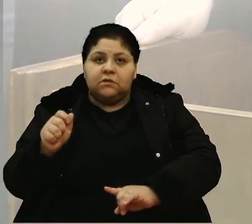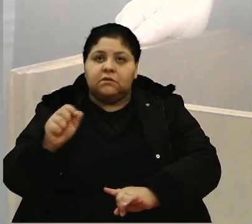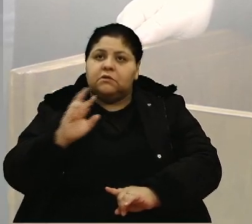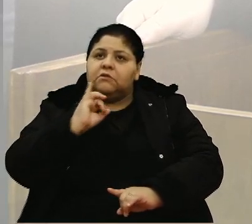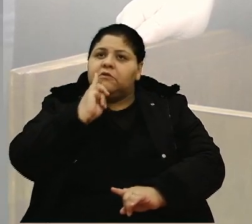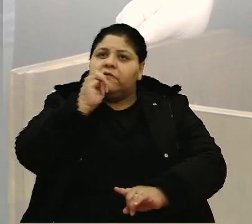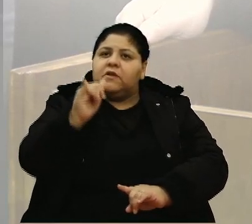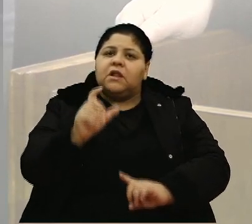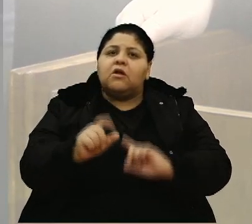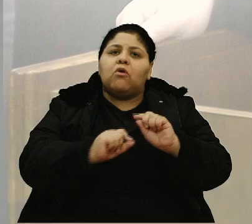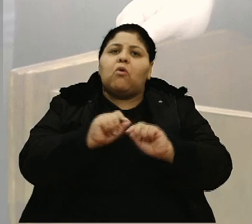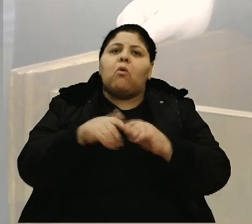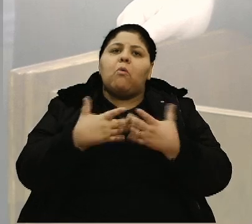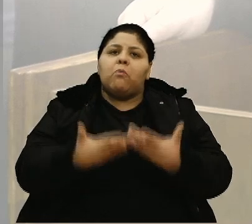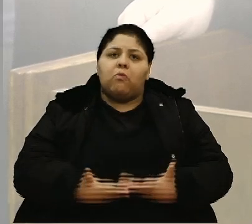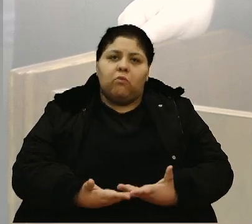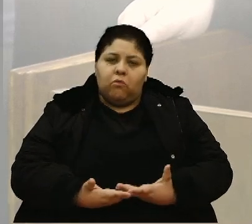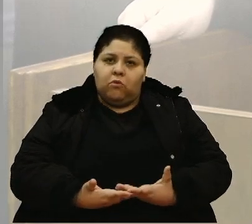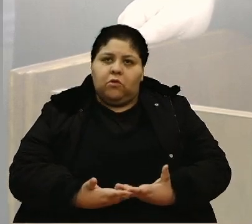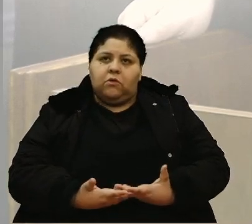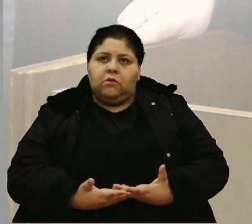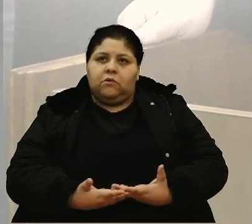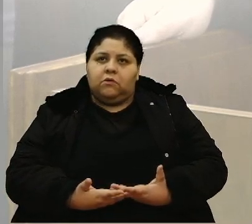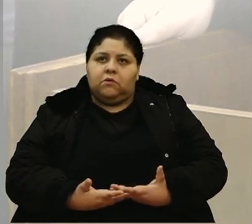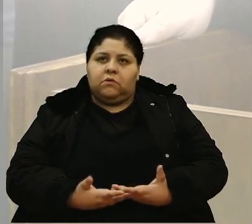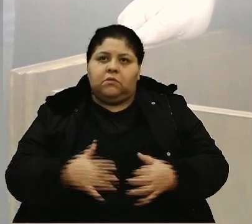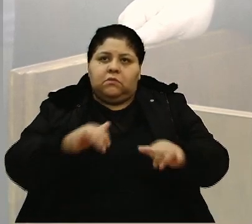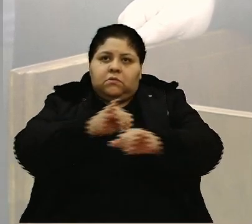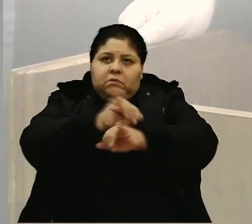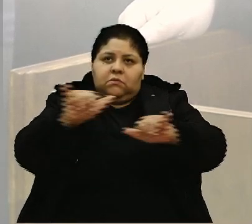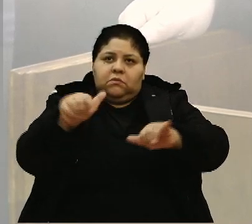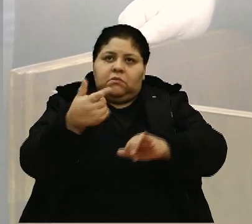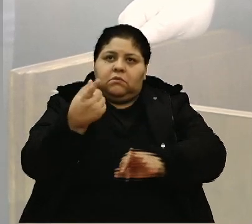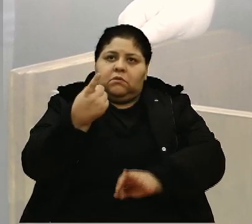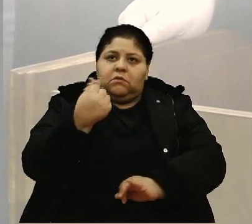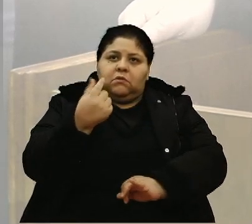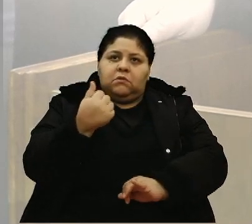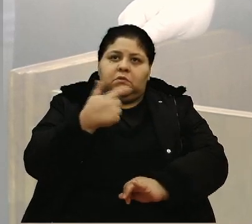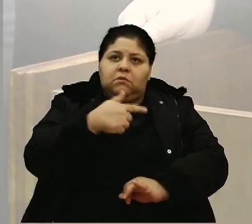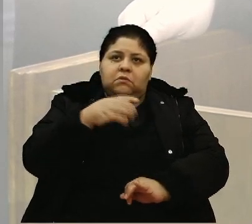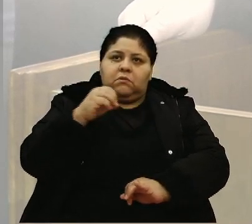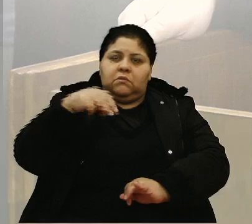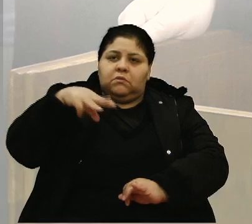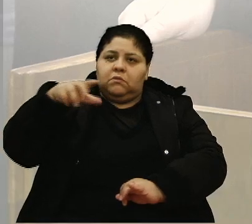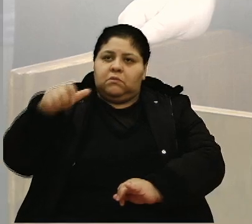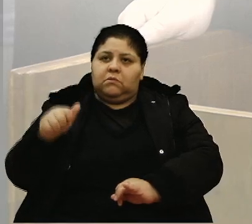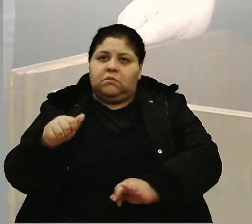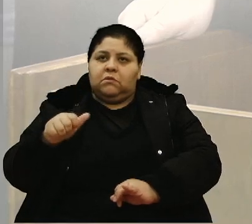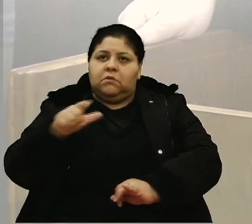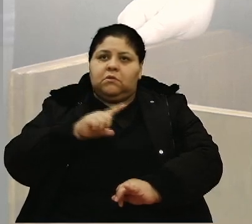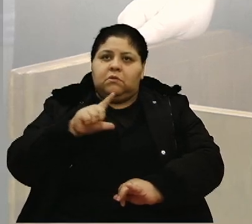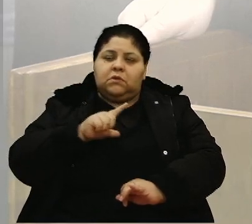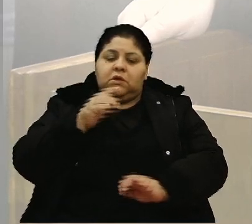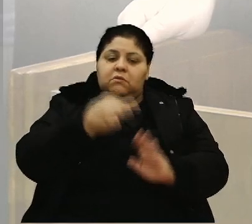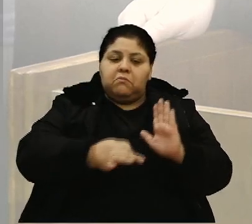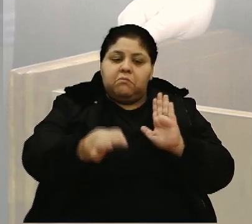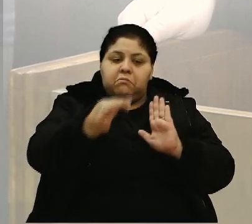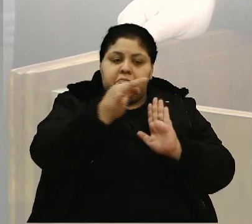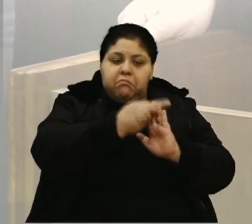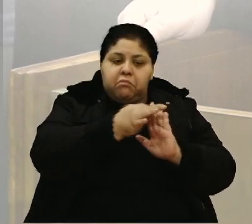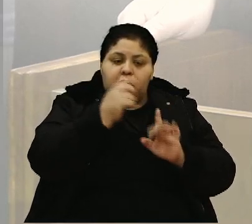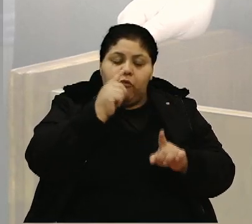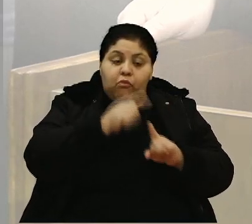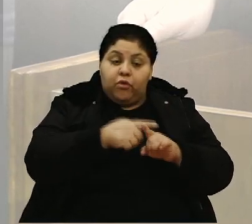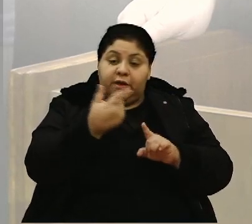mas como que foi anunciado esse valor de 60 milhões, se nós ainda temos que fazer a seguinte posição? Porque se o